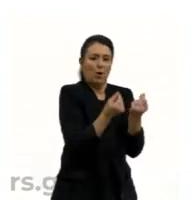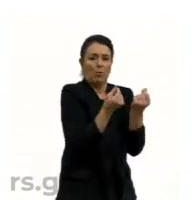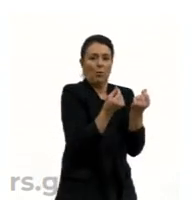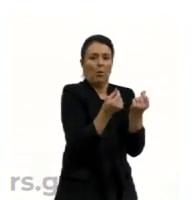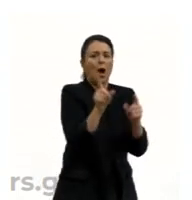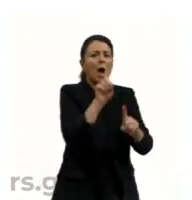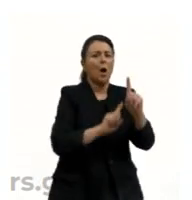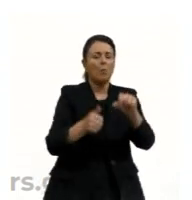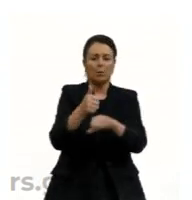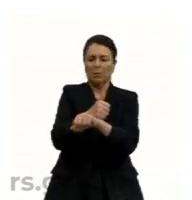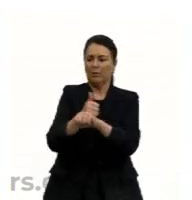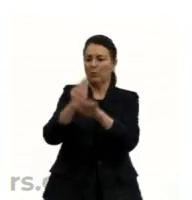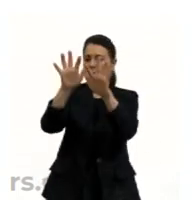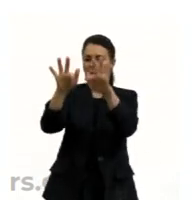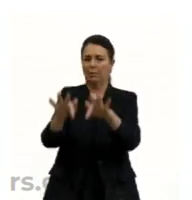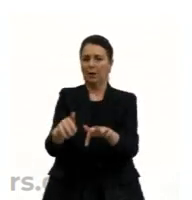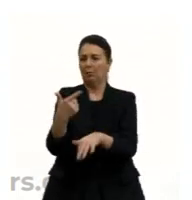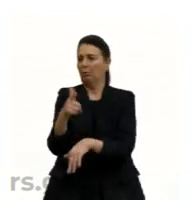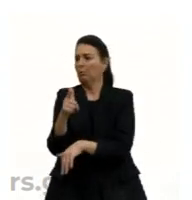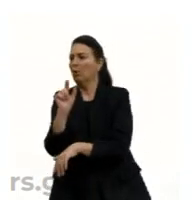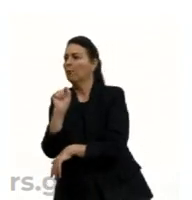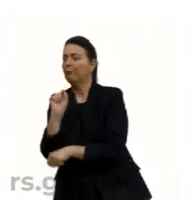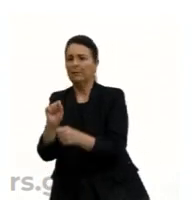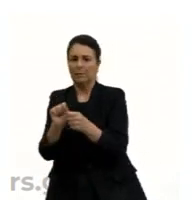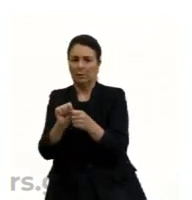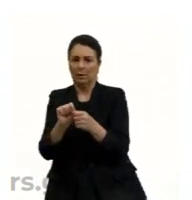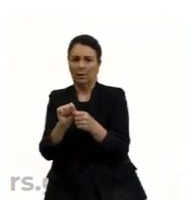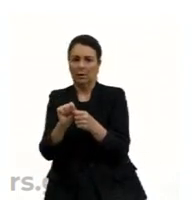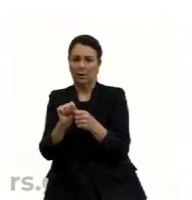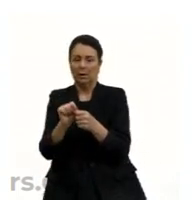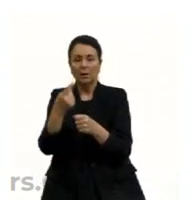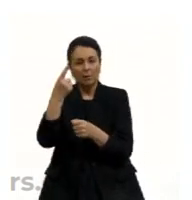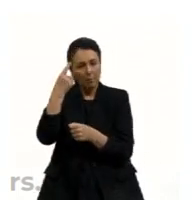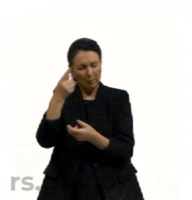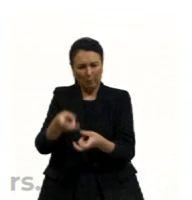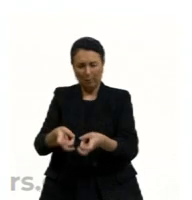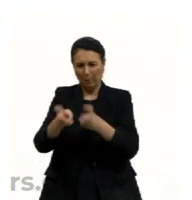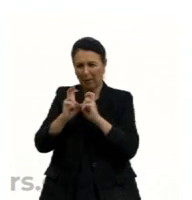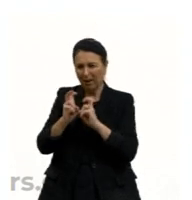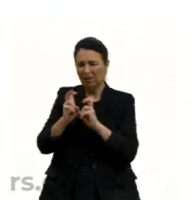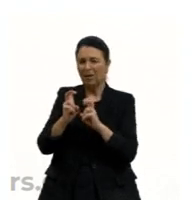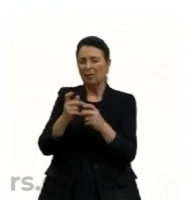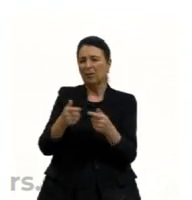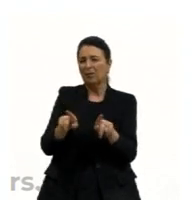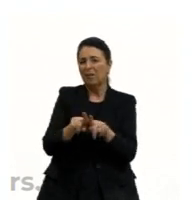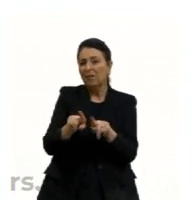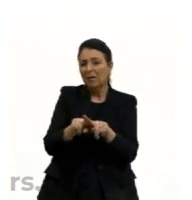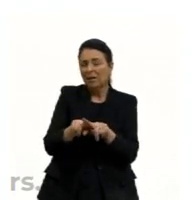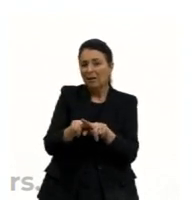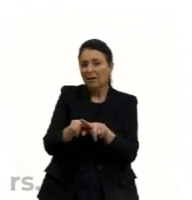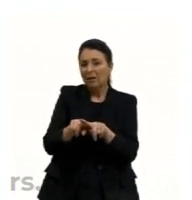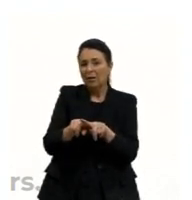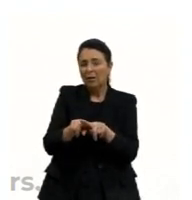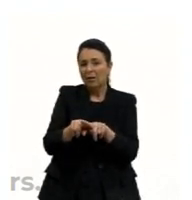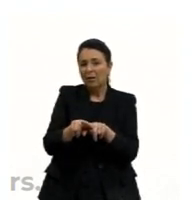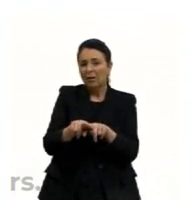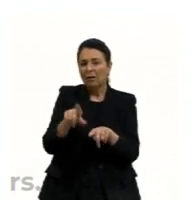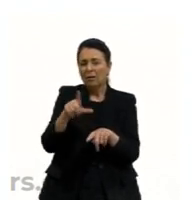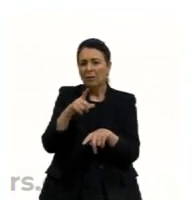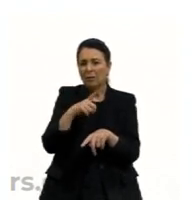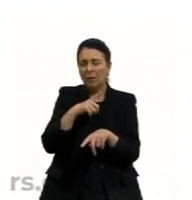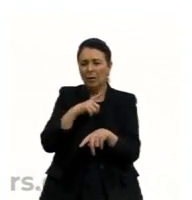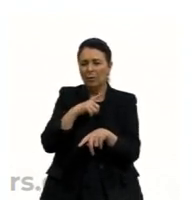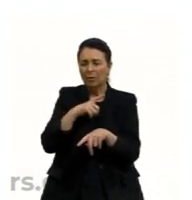acabam, não tenho o fazer. Nós vimos até agora, nesses últimos tempos, essa é uma opinião minha,